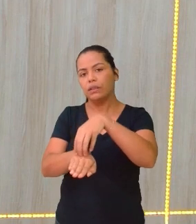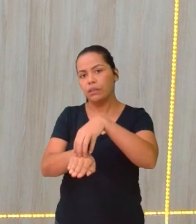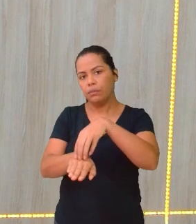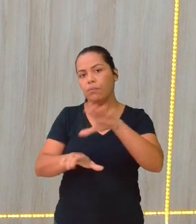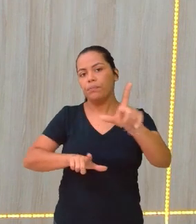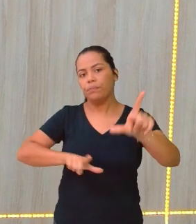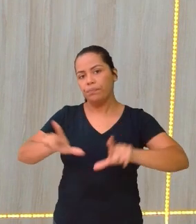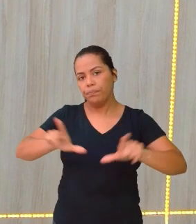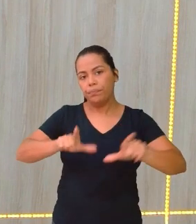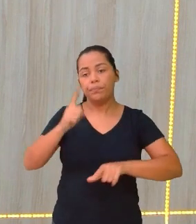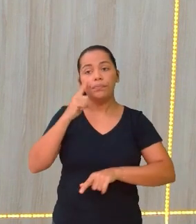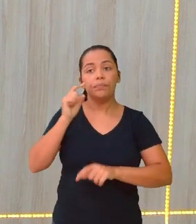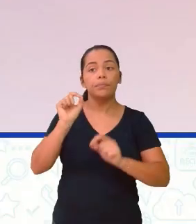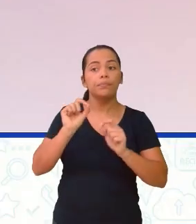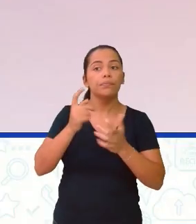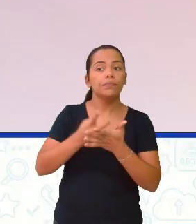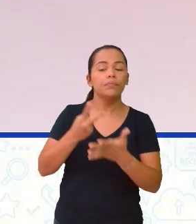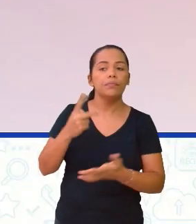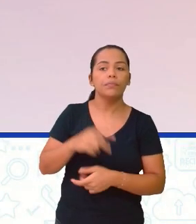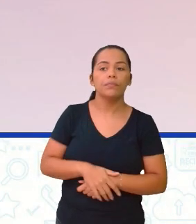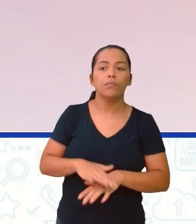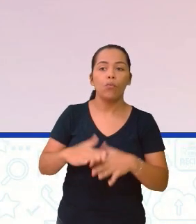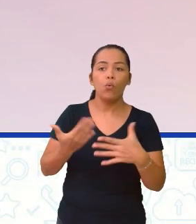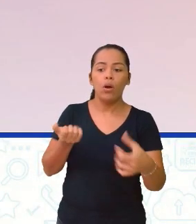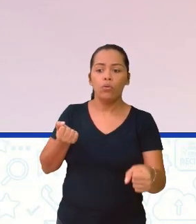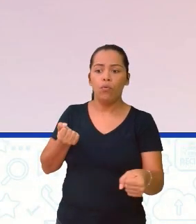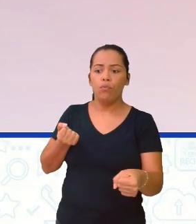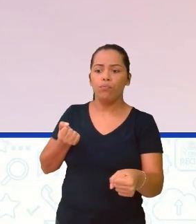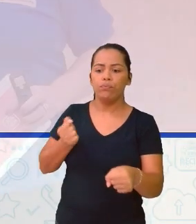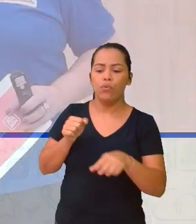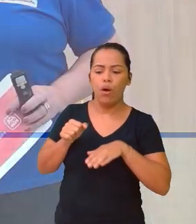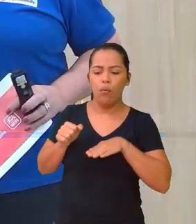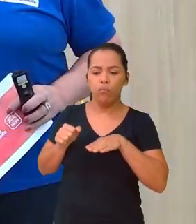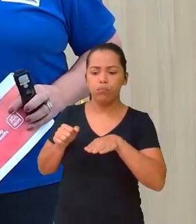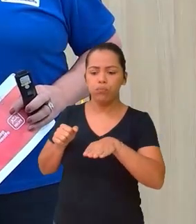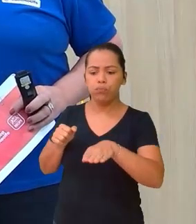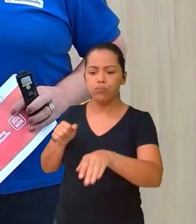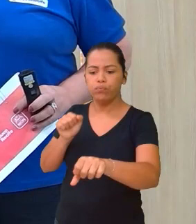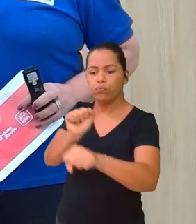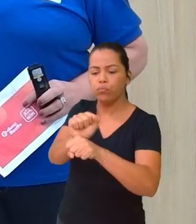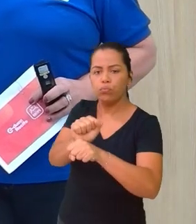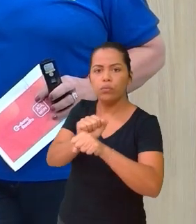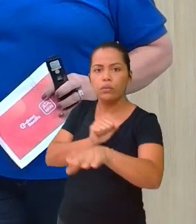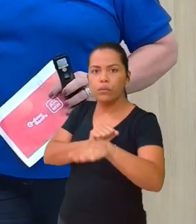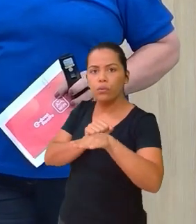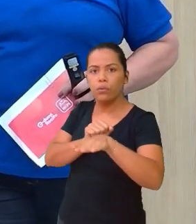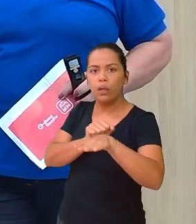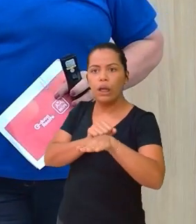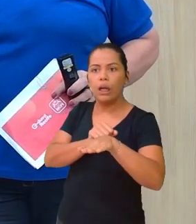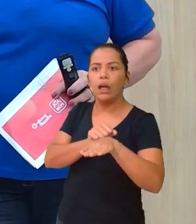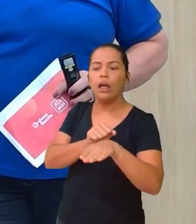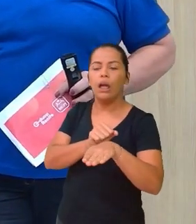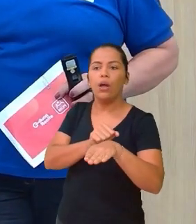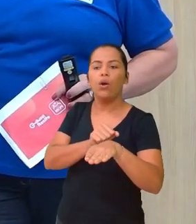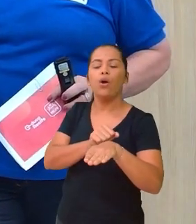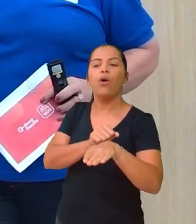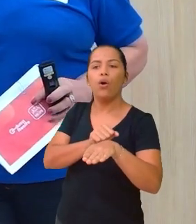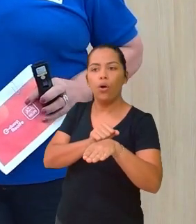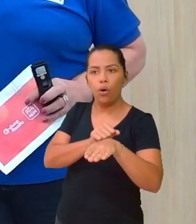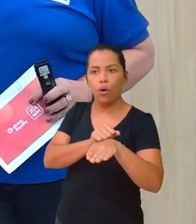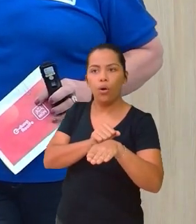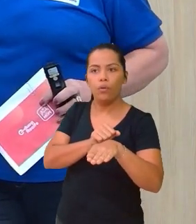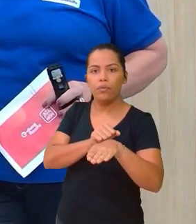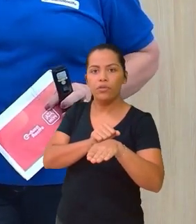Olha o que foi que aconteceu. Uma parada. E o que aconteceu com a TV? Ela continuou. Olha, foi para a frente.